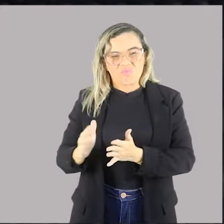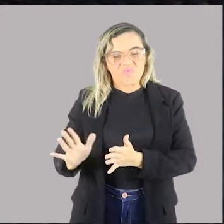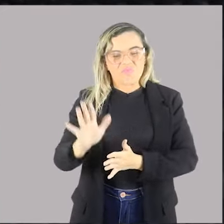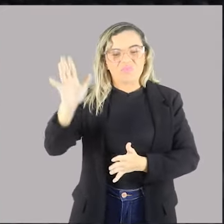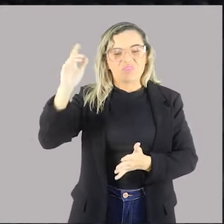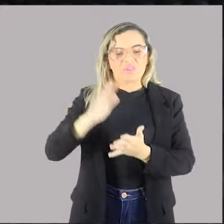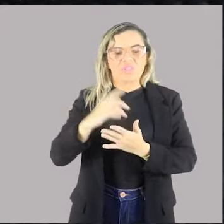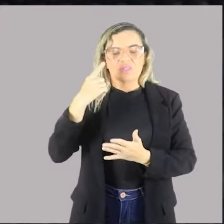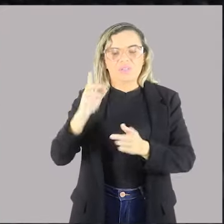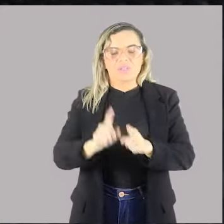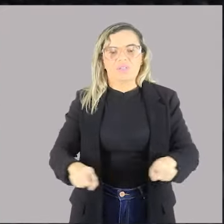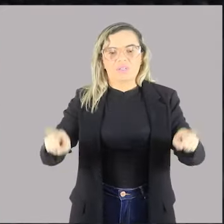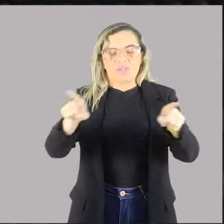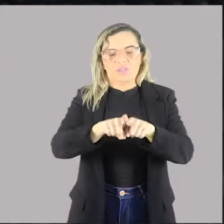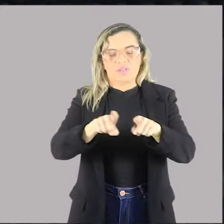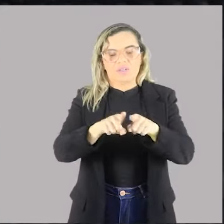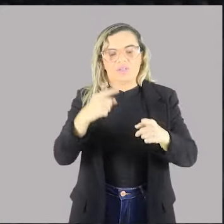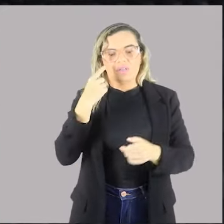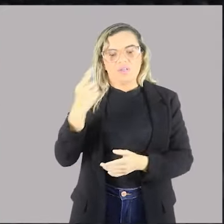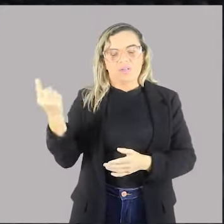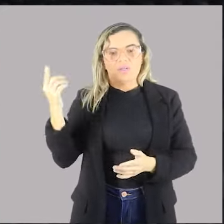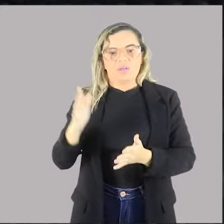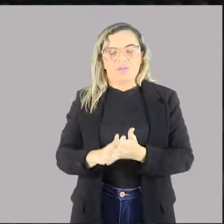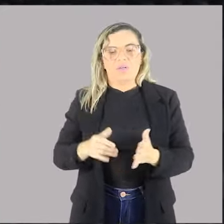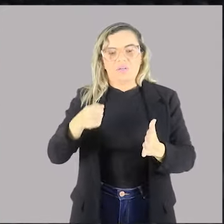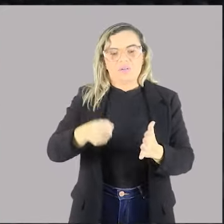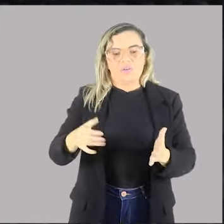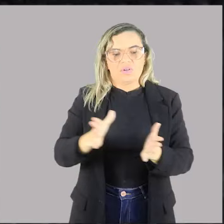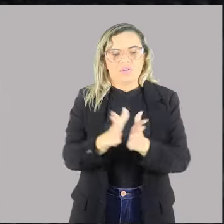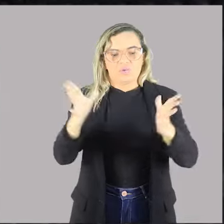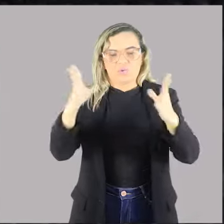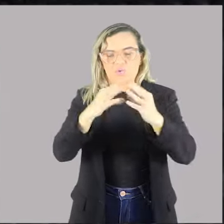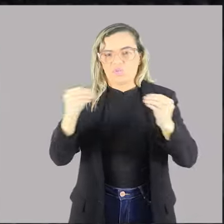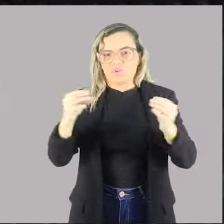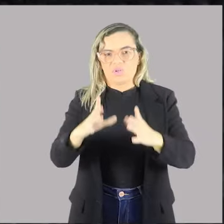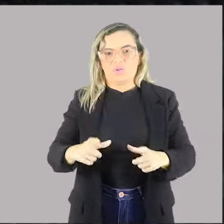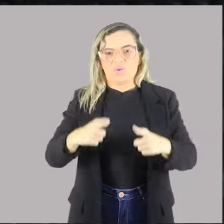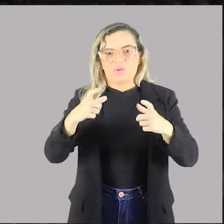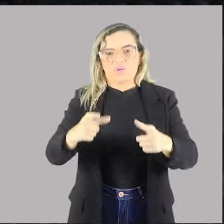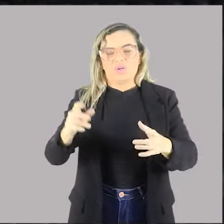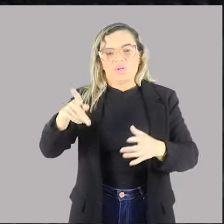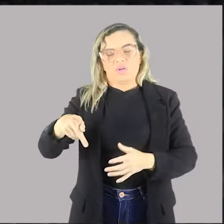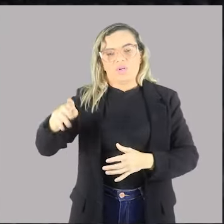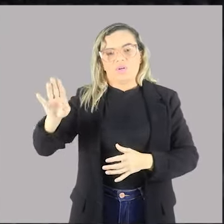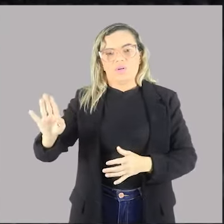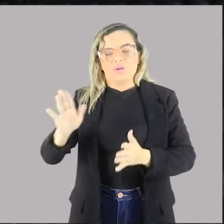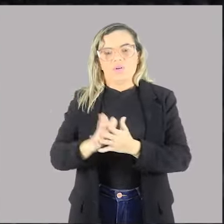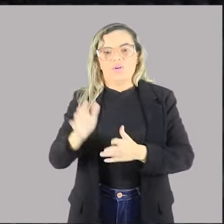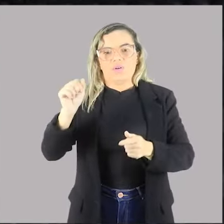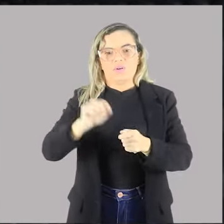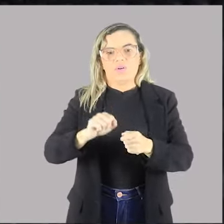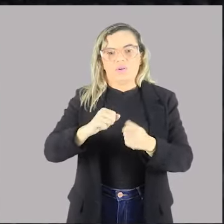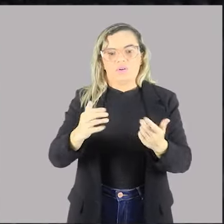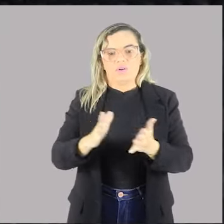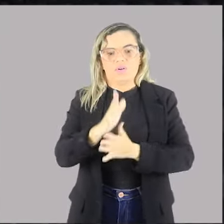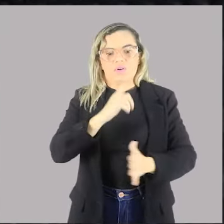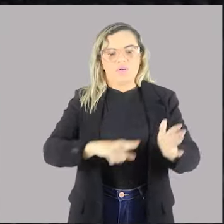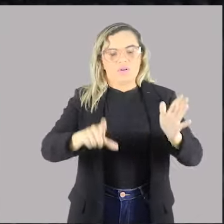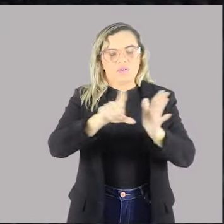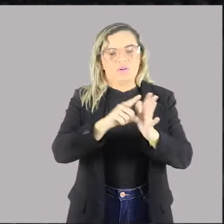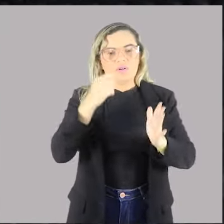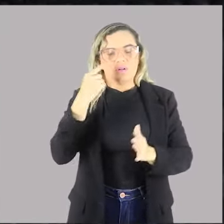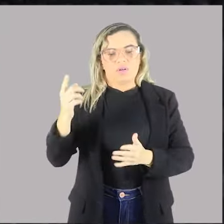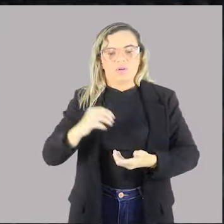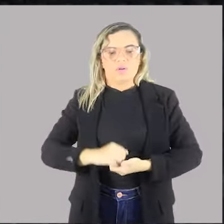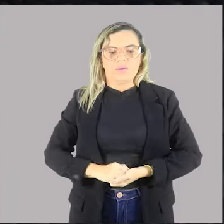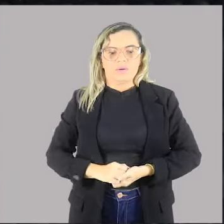e também não exija extinção de órgãos que devem ser realizadas por lei. Perfeito?